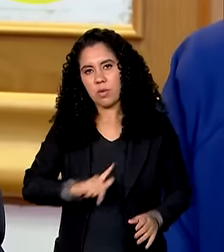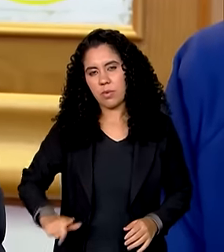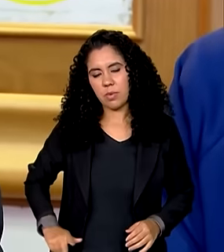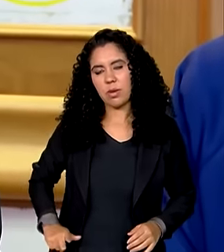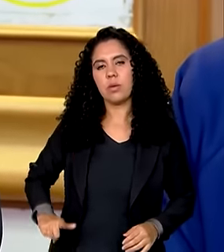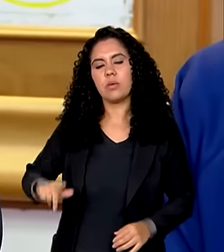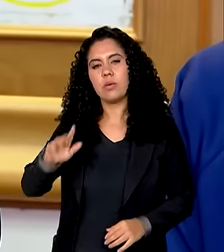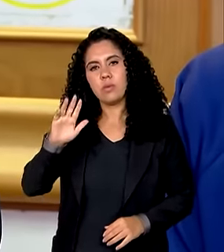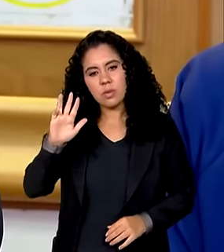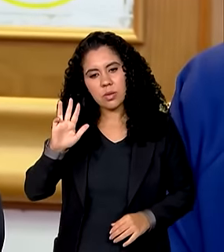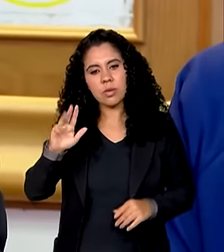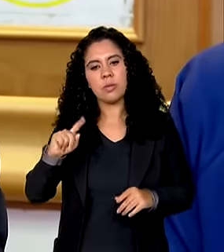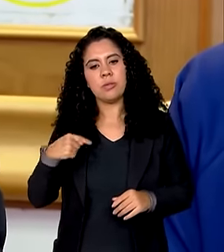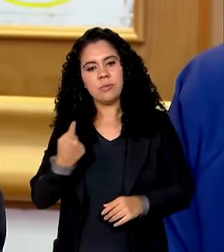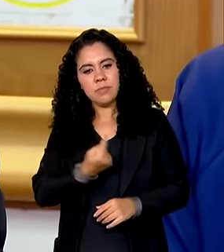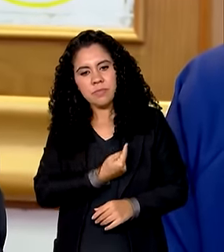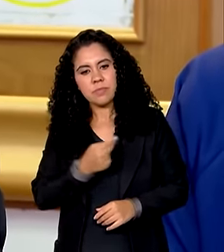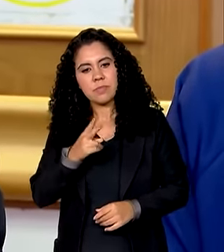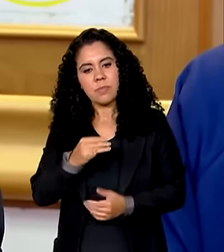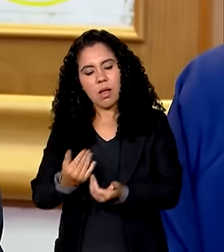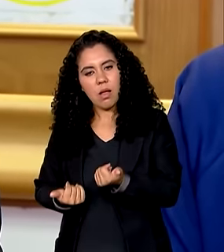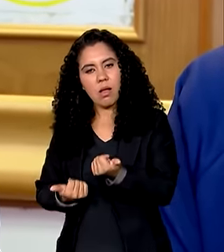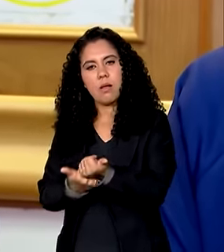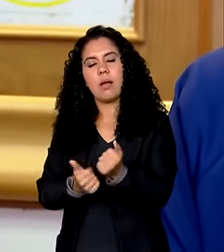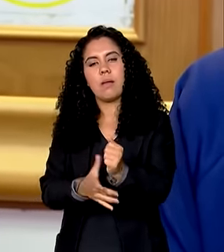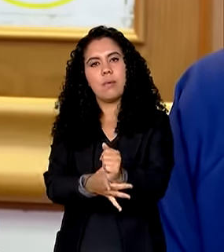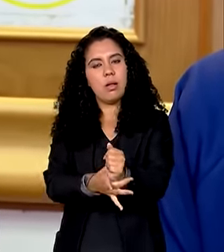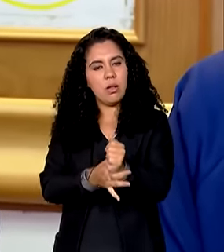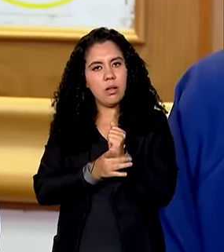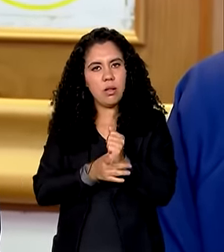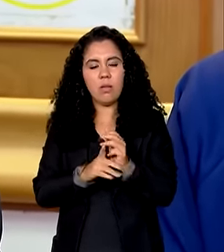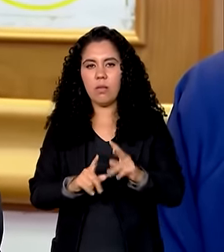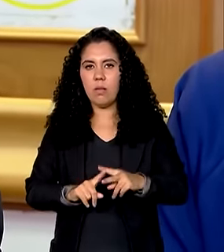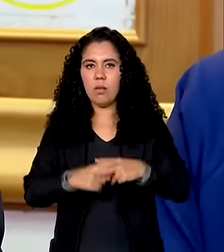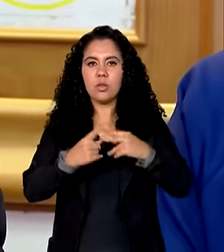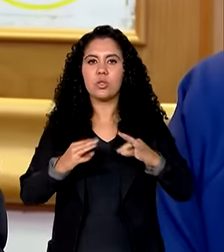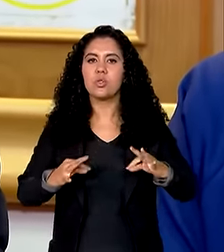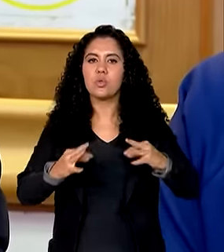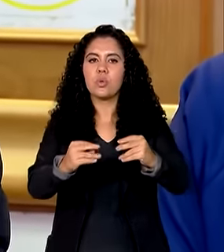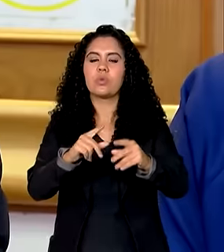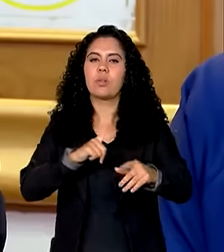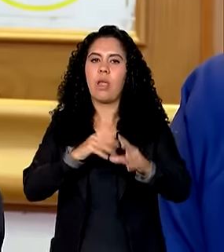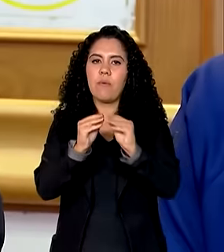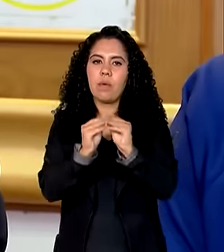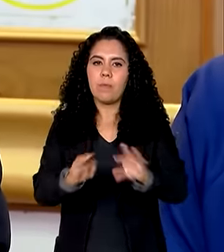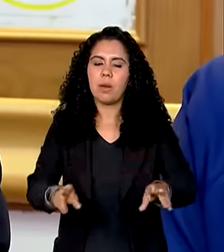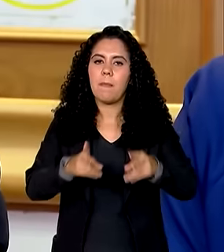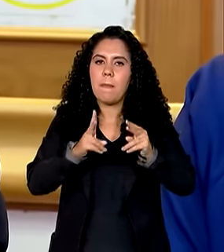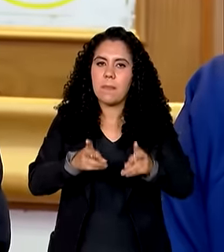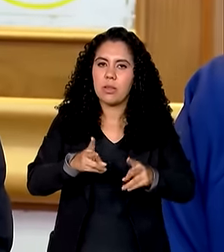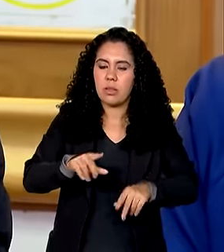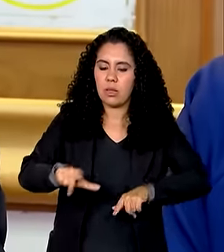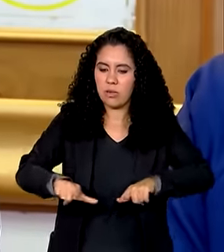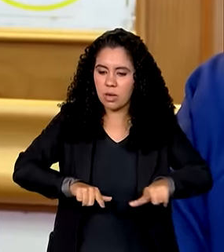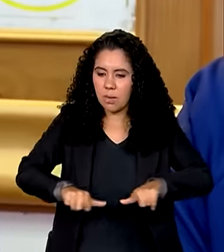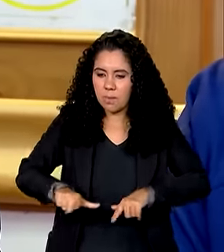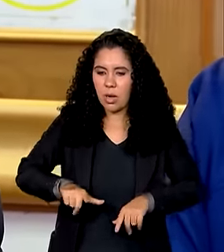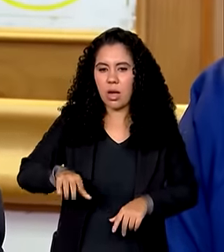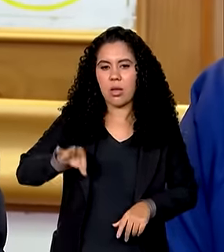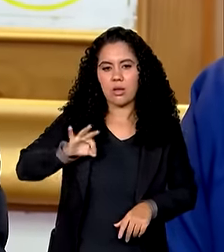setor para garantir a recuperação de todos aqueles que foram atingidos para manter o emprego manter os serviços